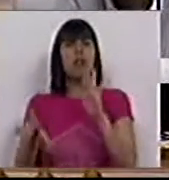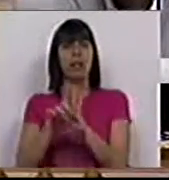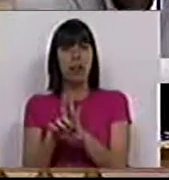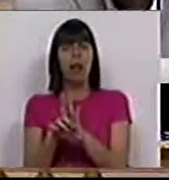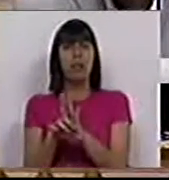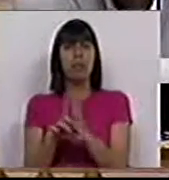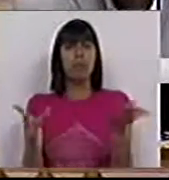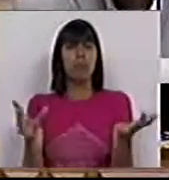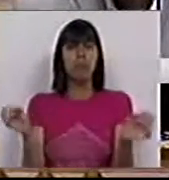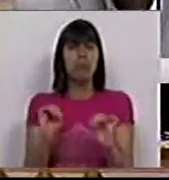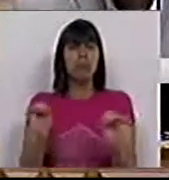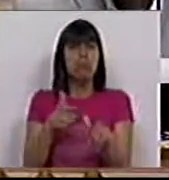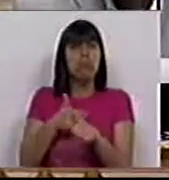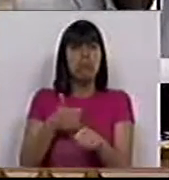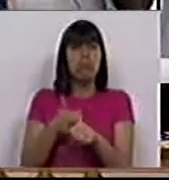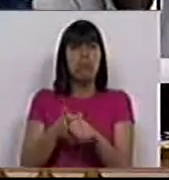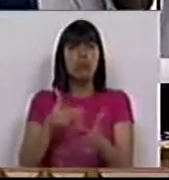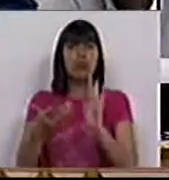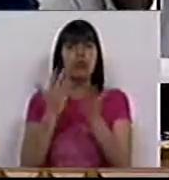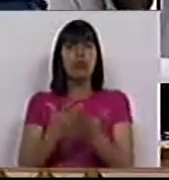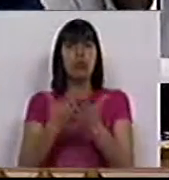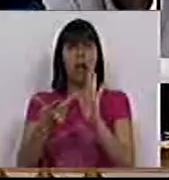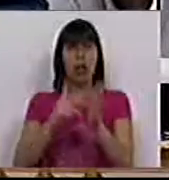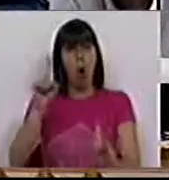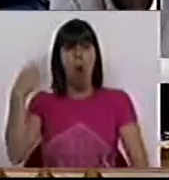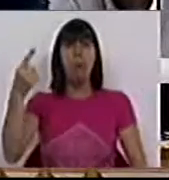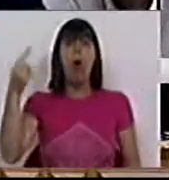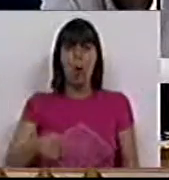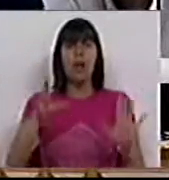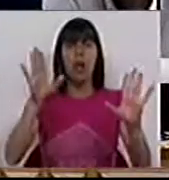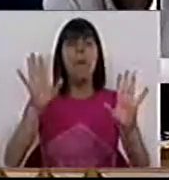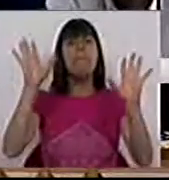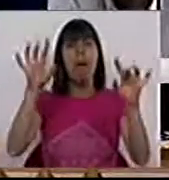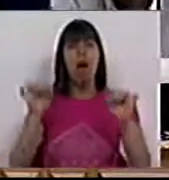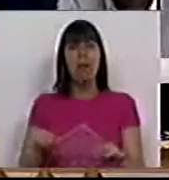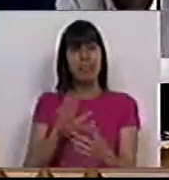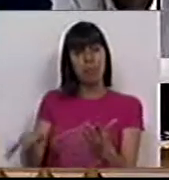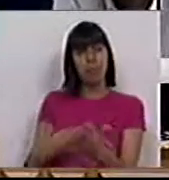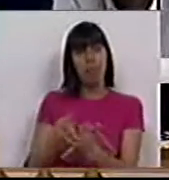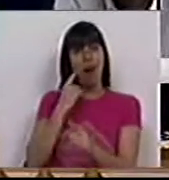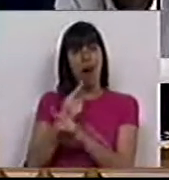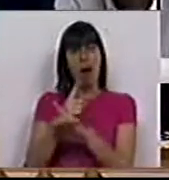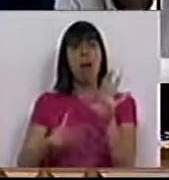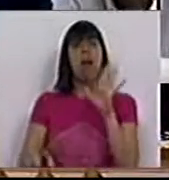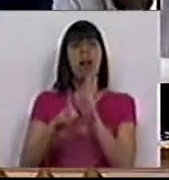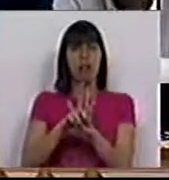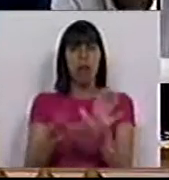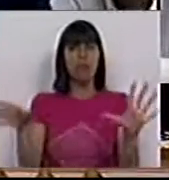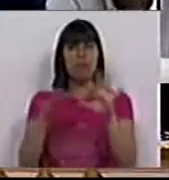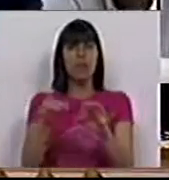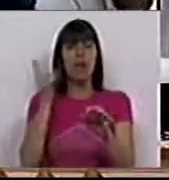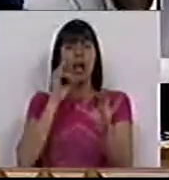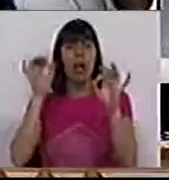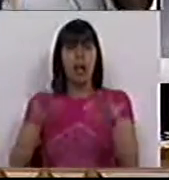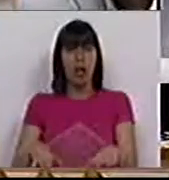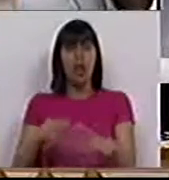sem qualquer acompanhamento de um estudo técnico que era obrigatório. Mas nesta proposta de lei sobre a